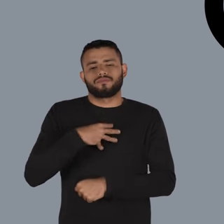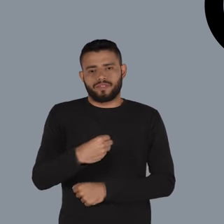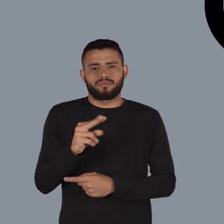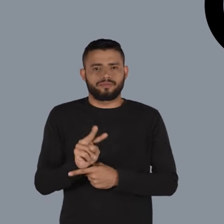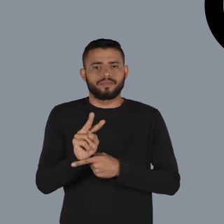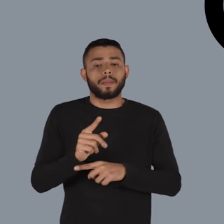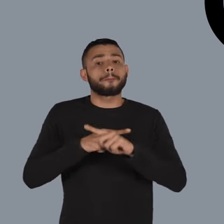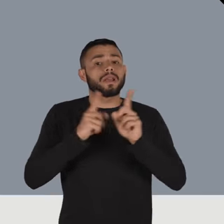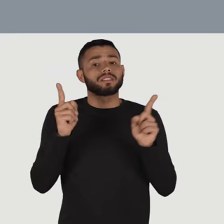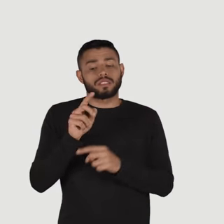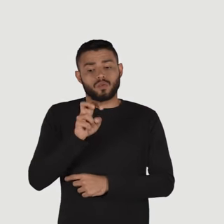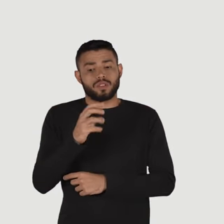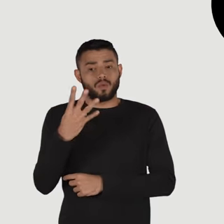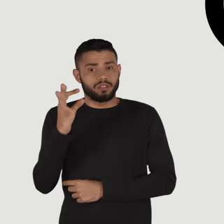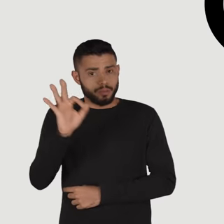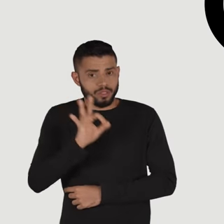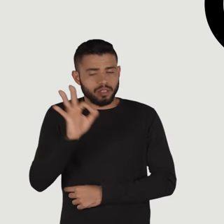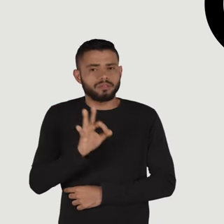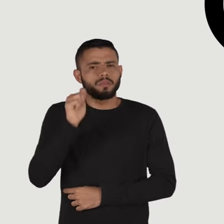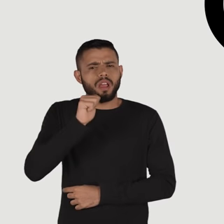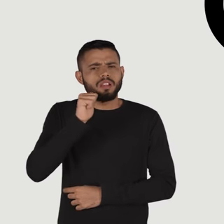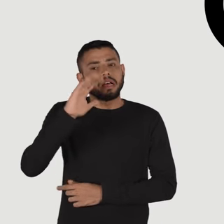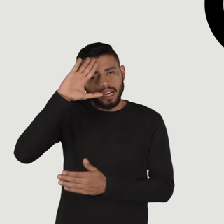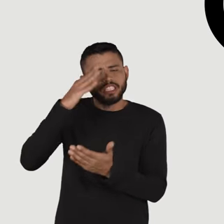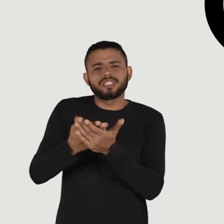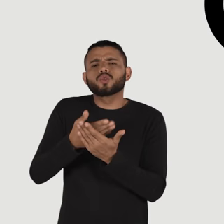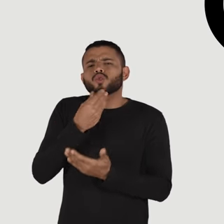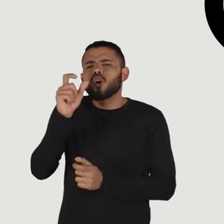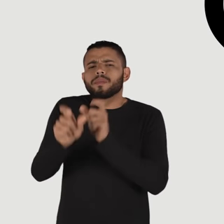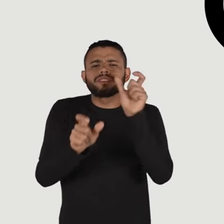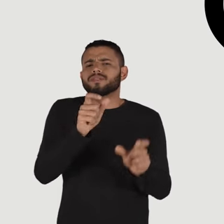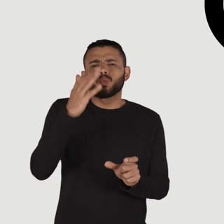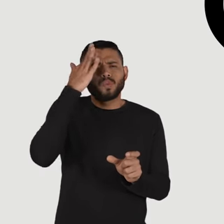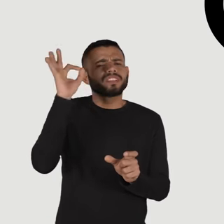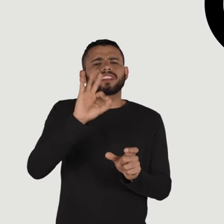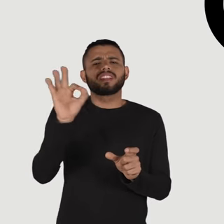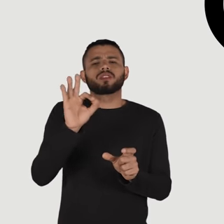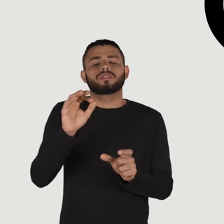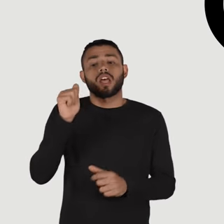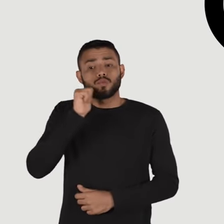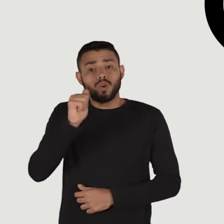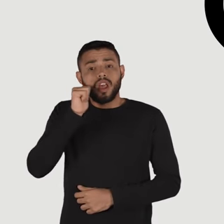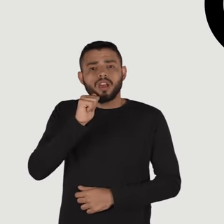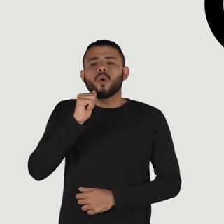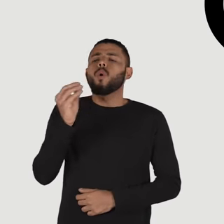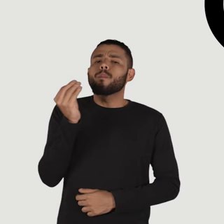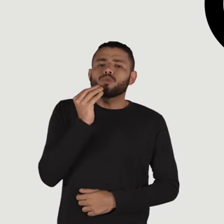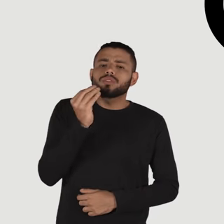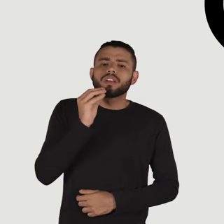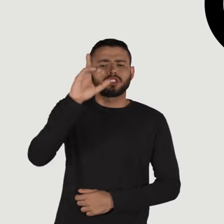cada vez mais entretanto 54% acreditam que eles ainda não entenderam completamente que elas